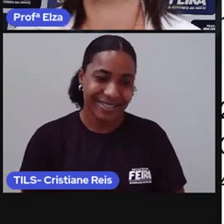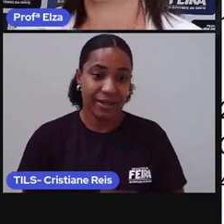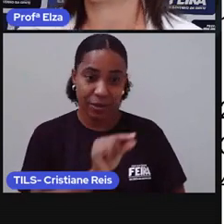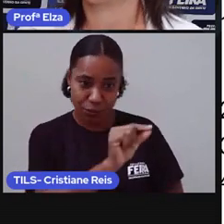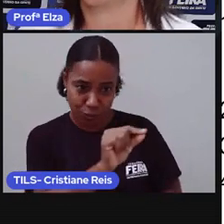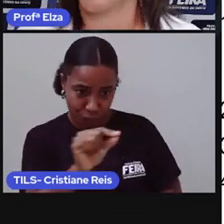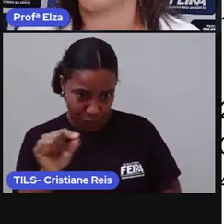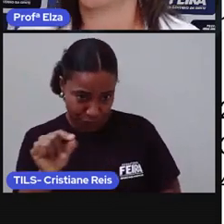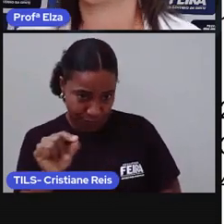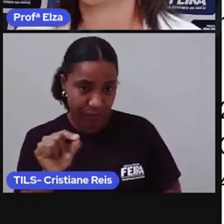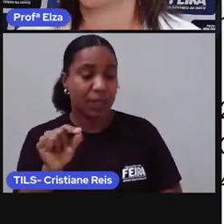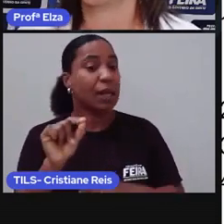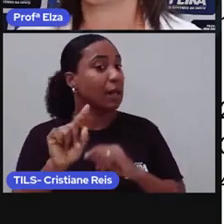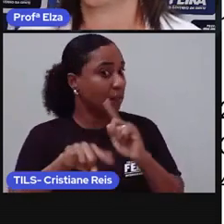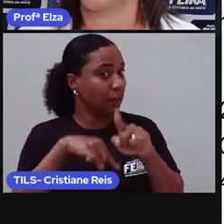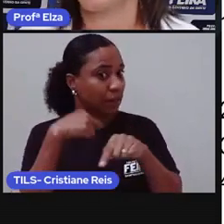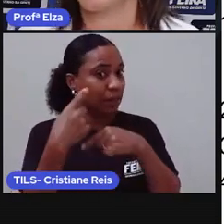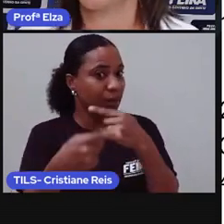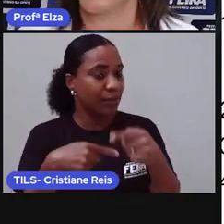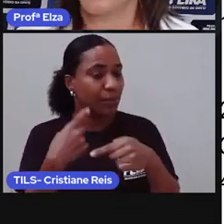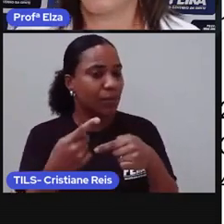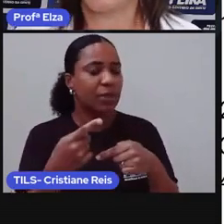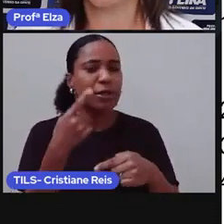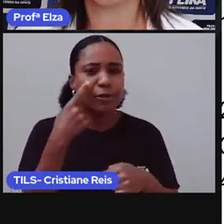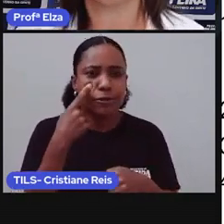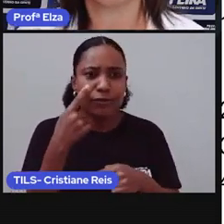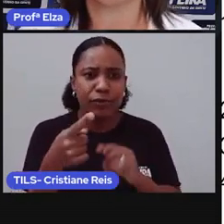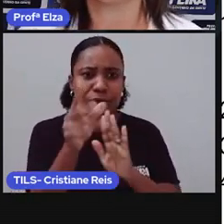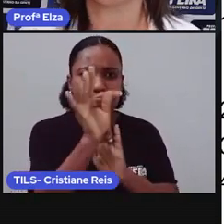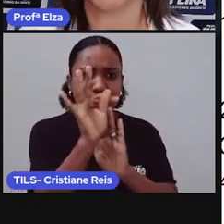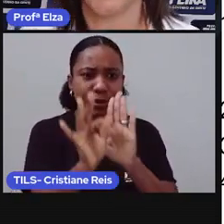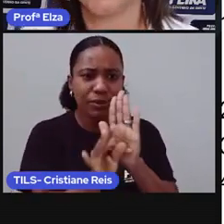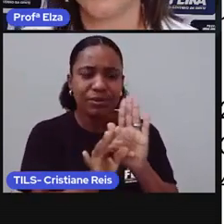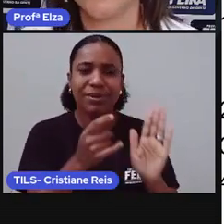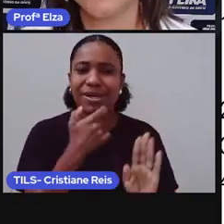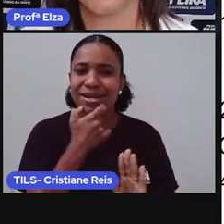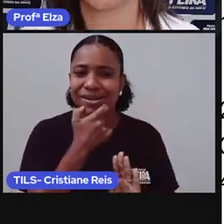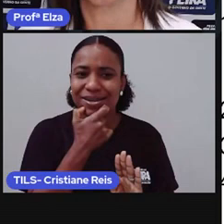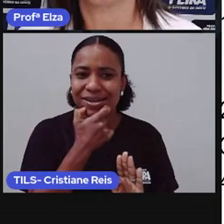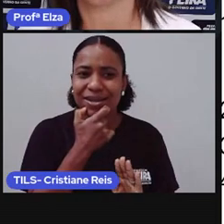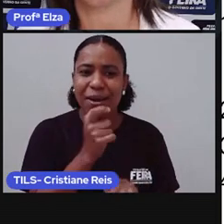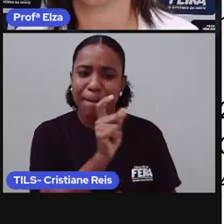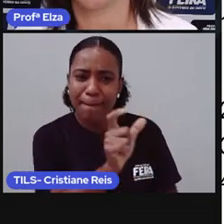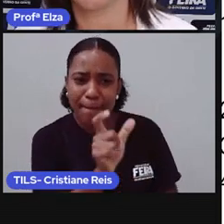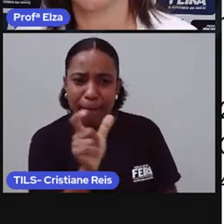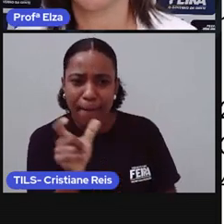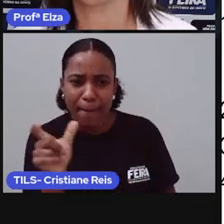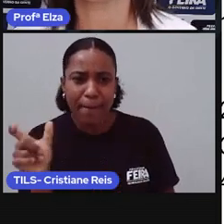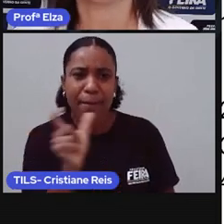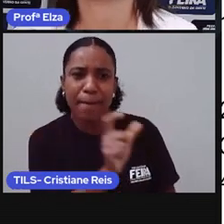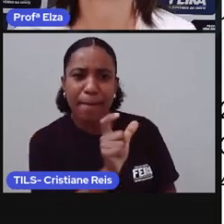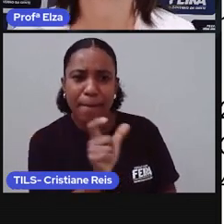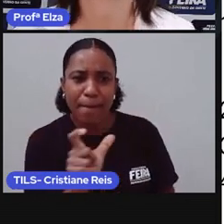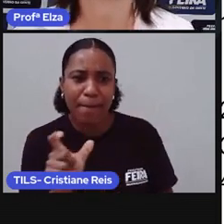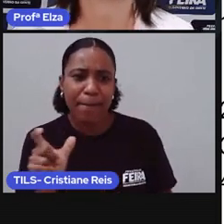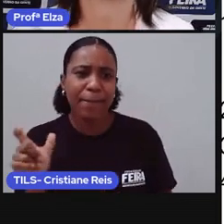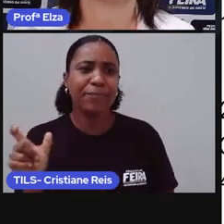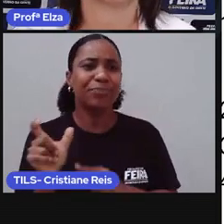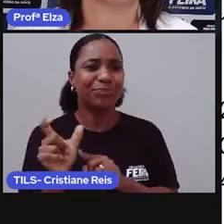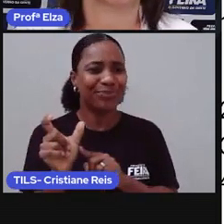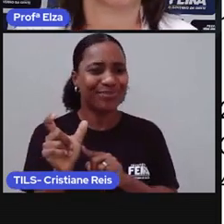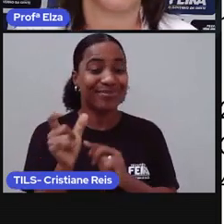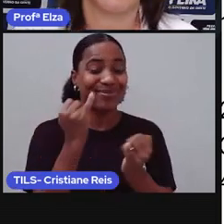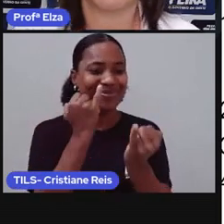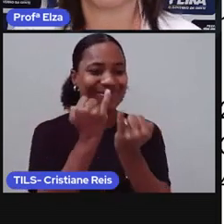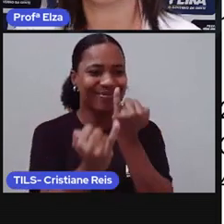você vai observar que os textos em inglês, eles são recheados de palavras que se parecem com a nossa